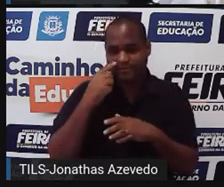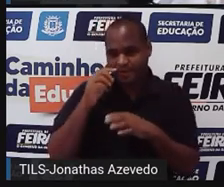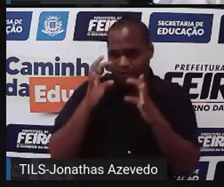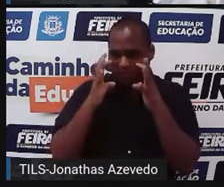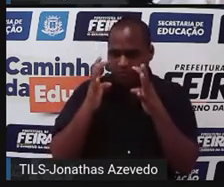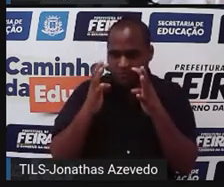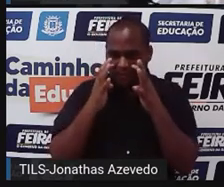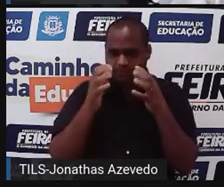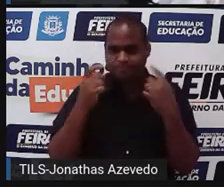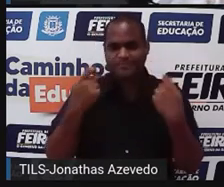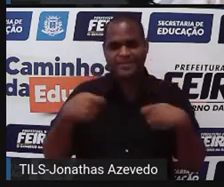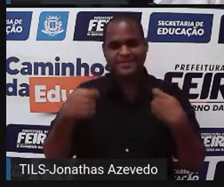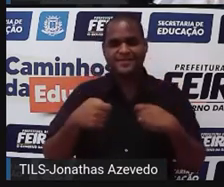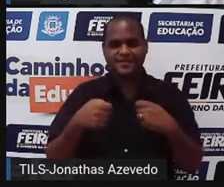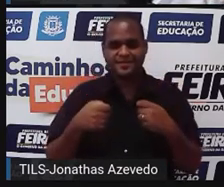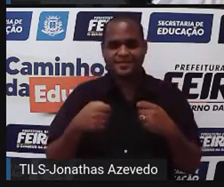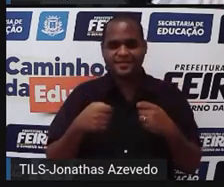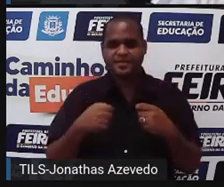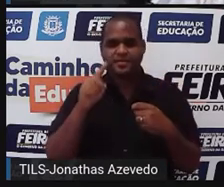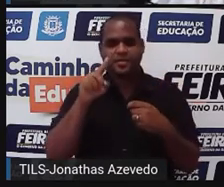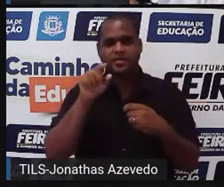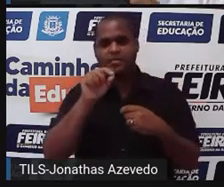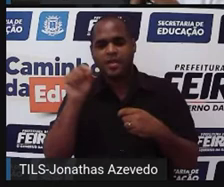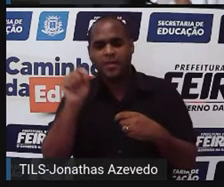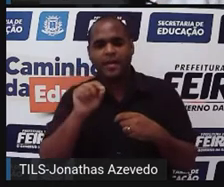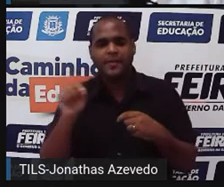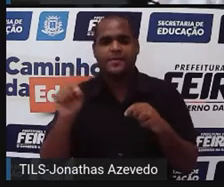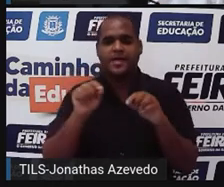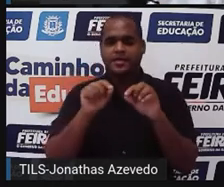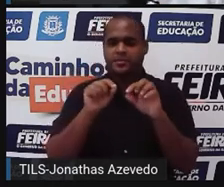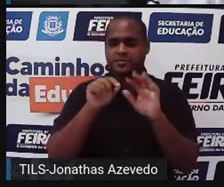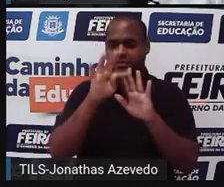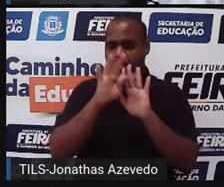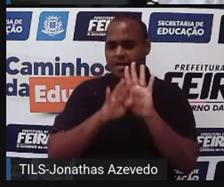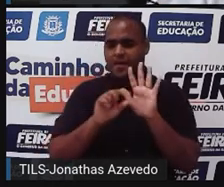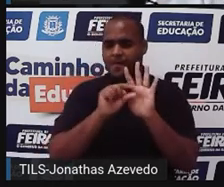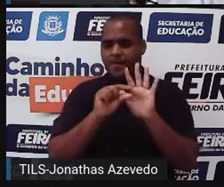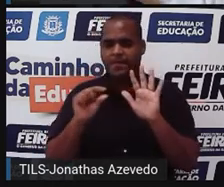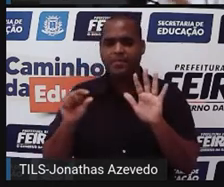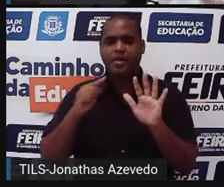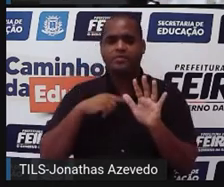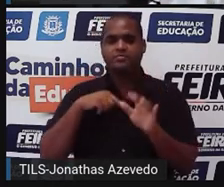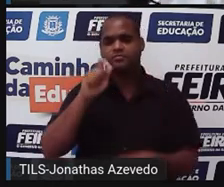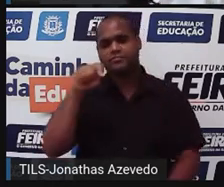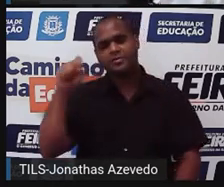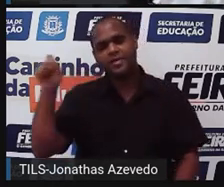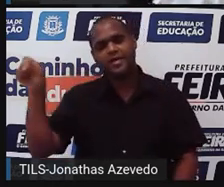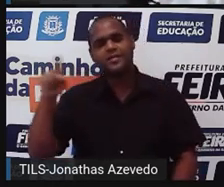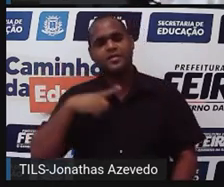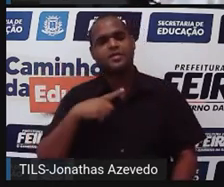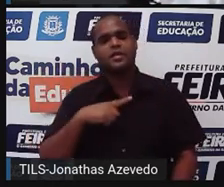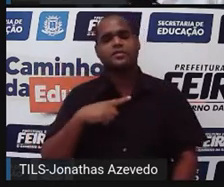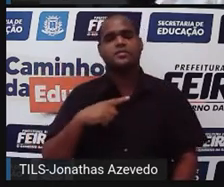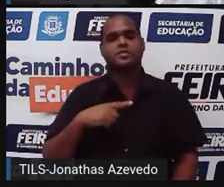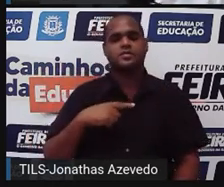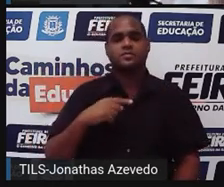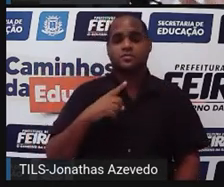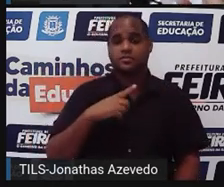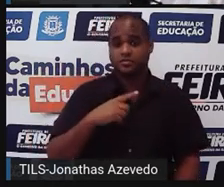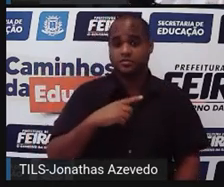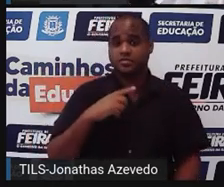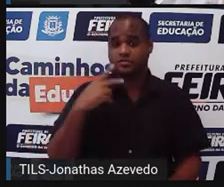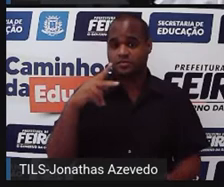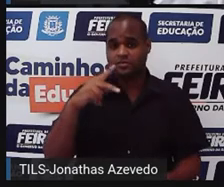de atenção. Tá? E aí a gente vai grifando o texto, tá? Rabiscando aonde a gente achar que for